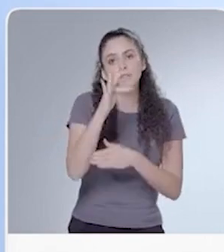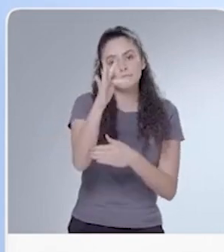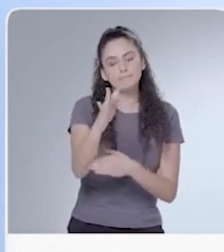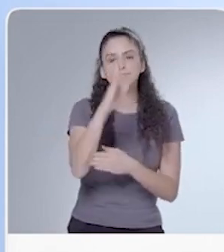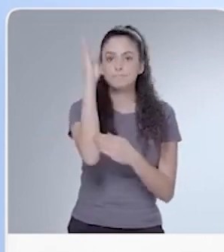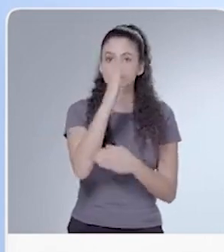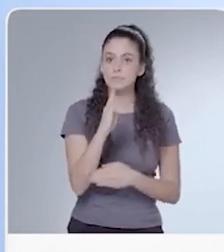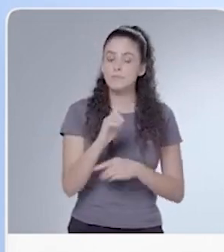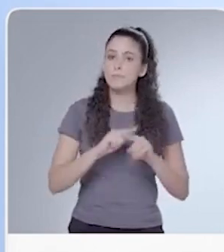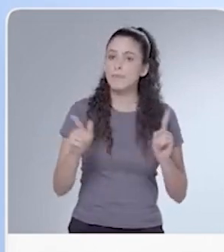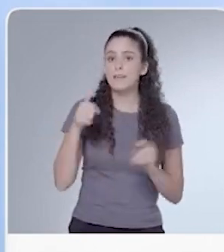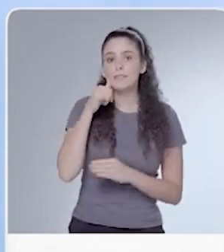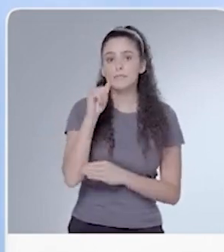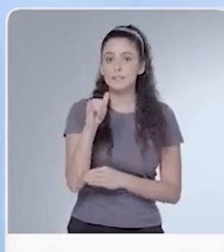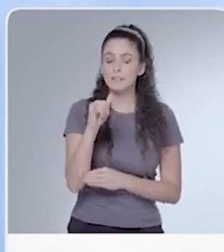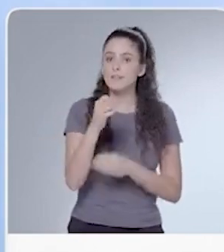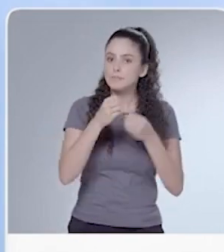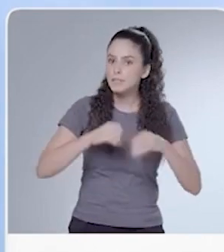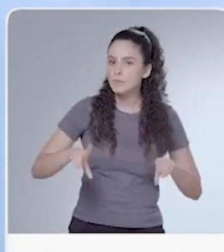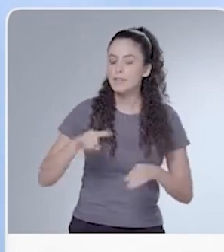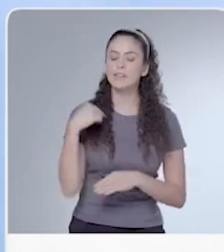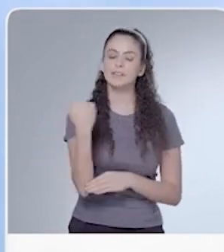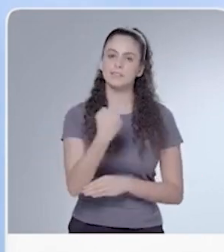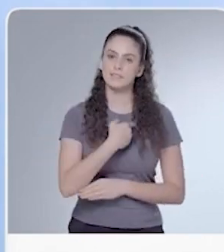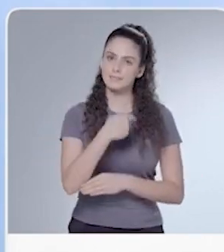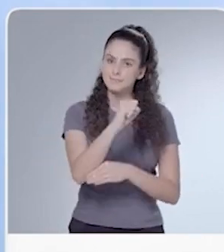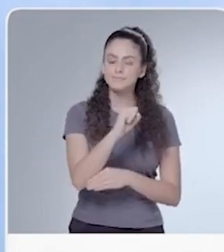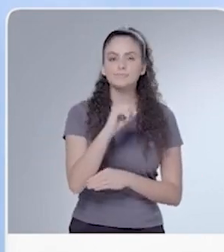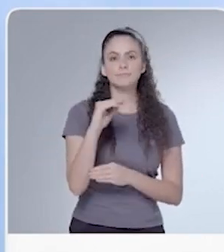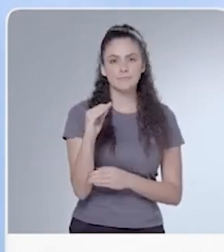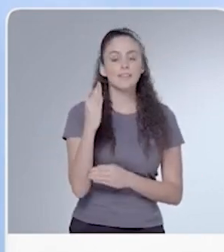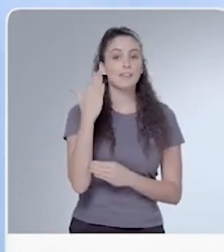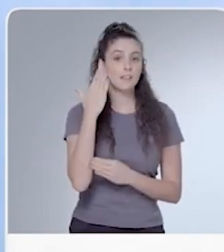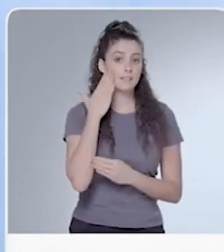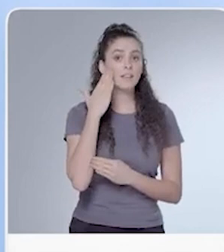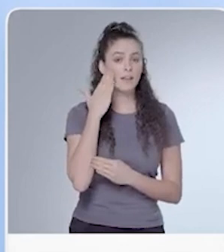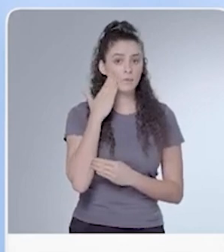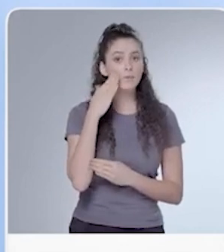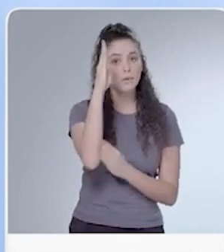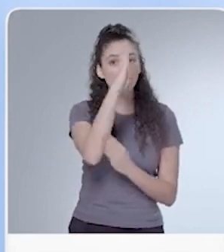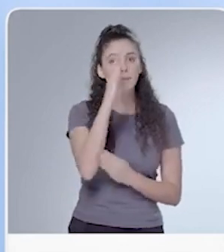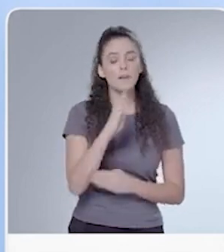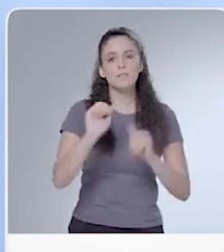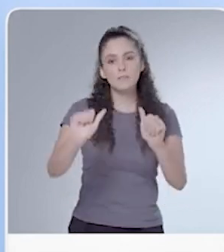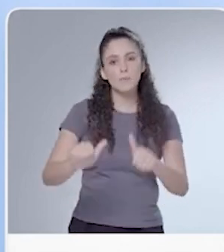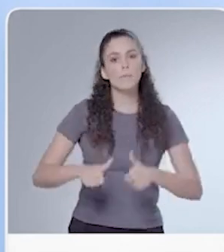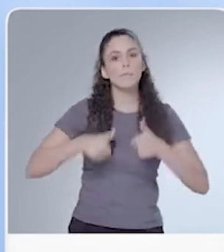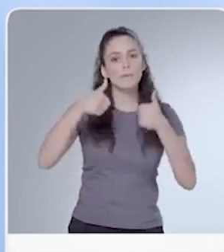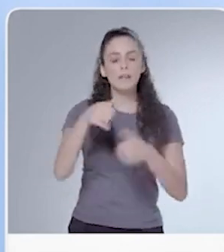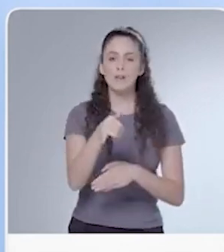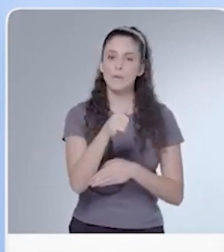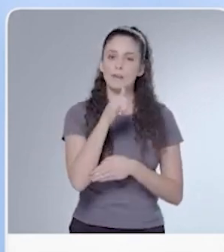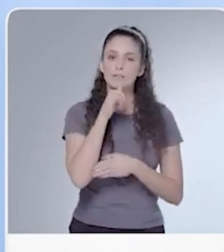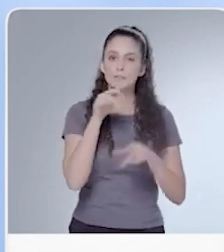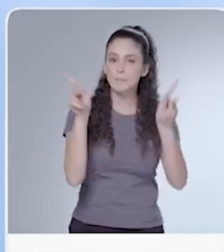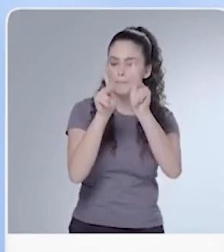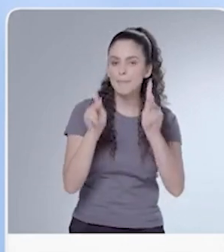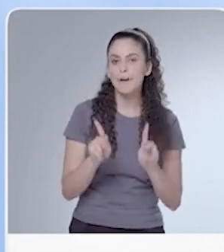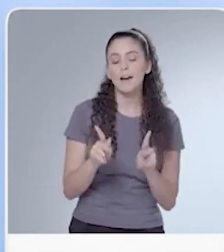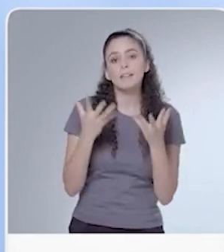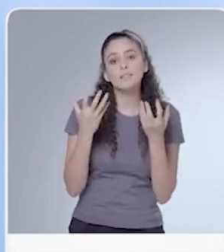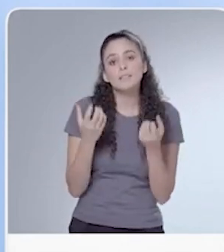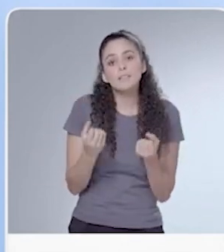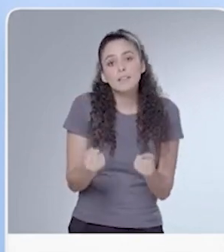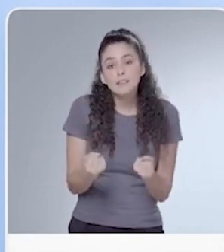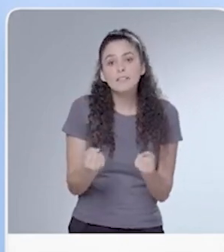país antes que seja tarde. E que a nossa Santa Catarina saiba dar ao Brasil o seu melhor exemplo de paz e tolerância.